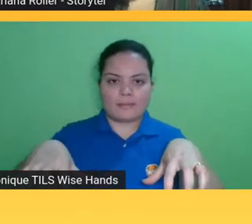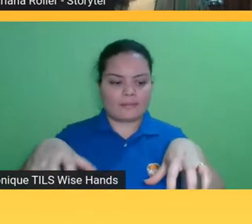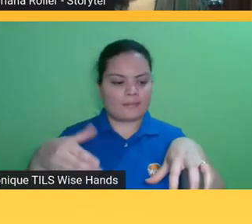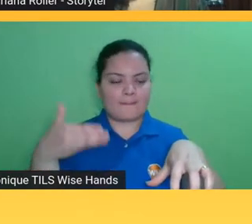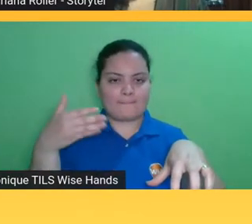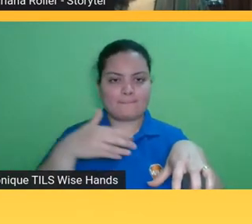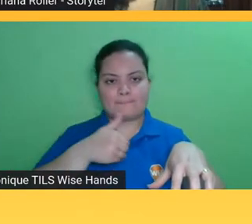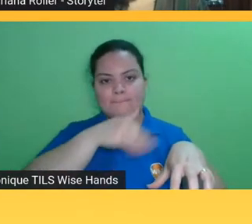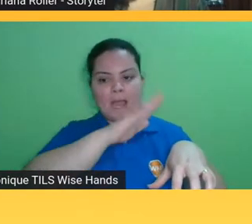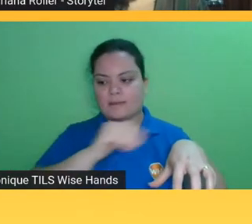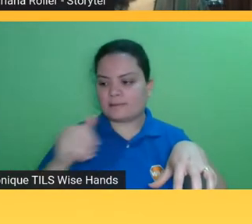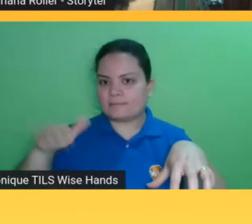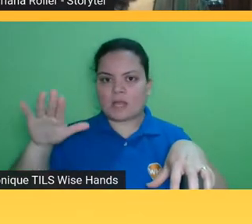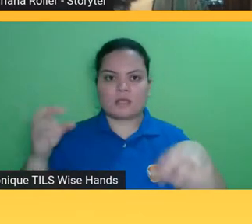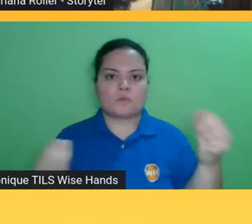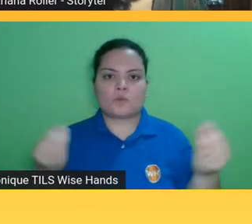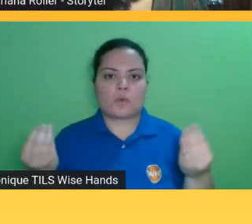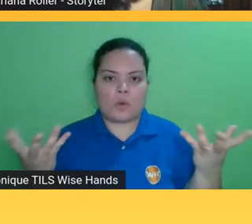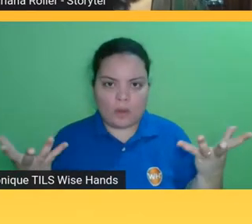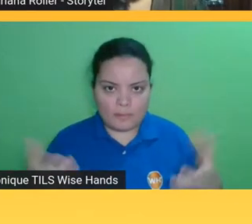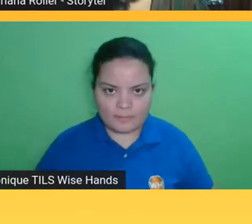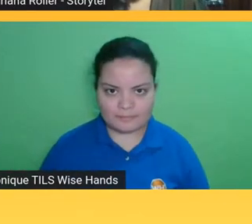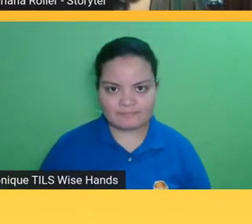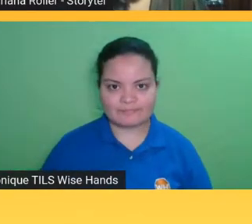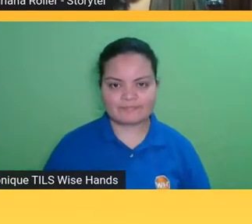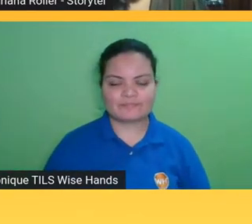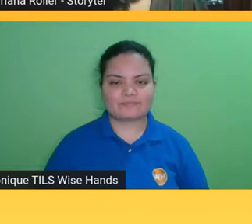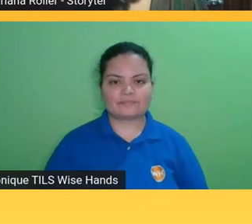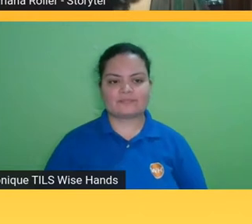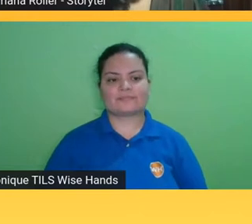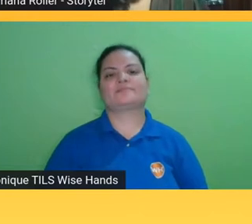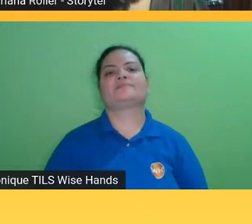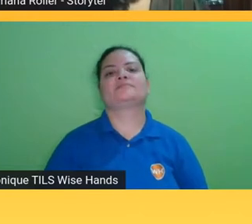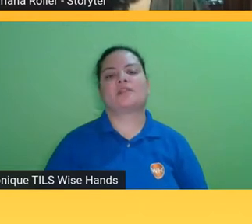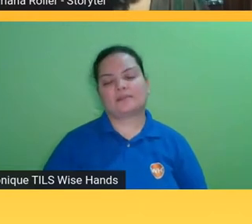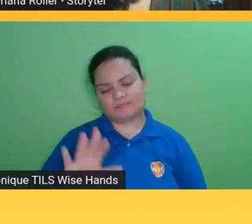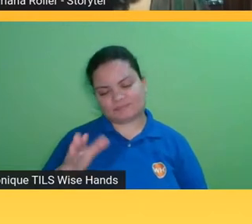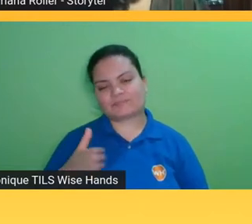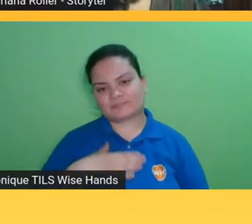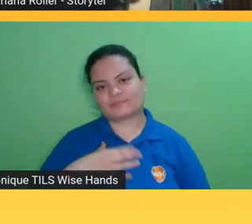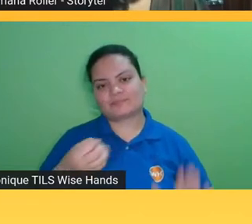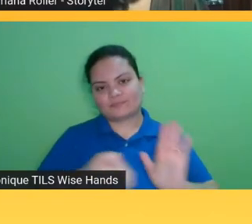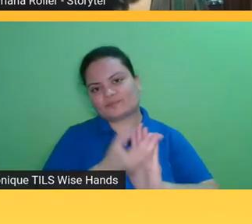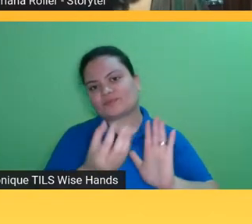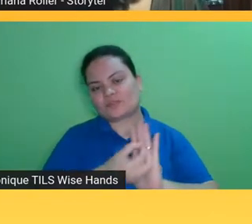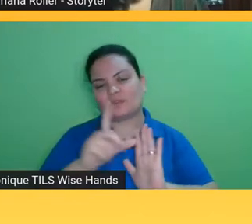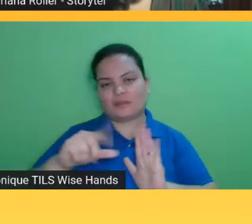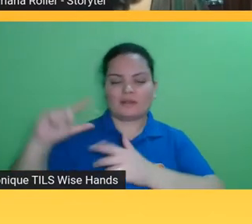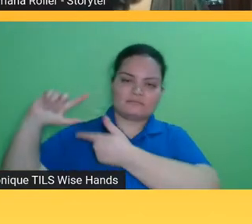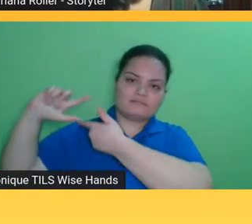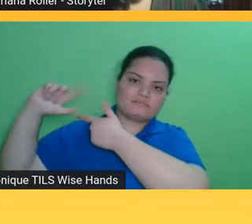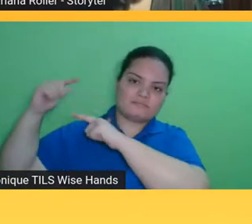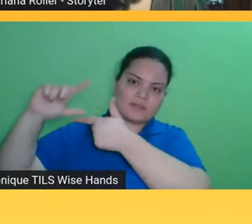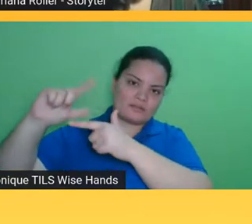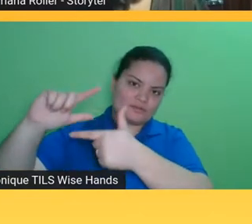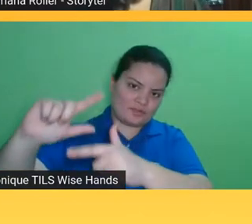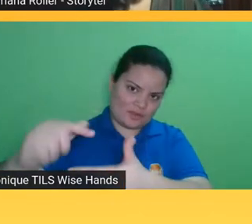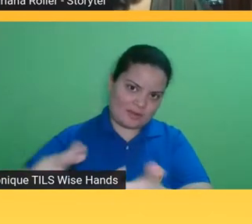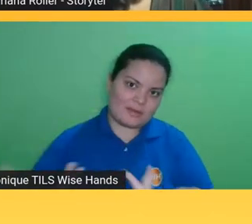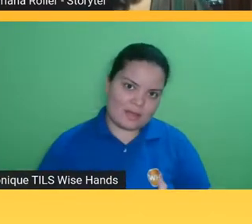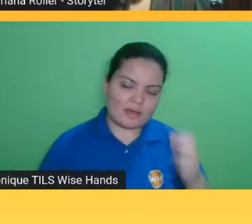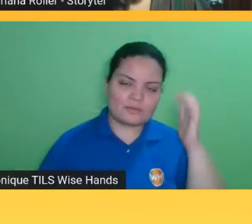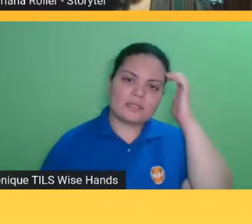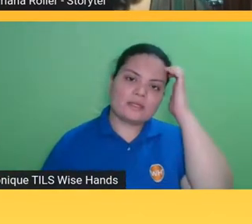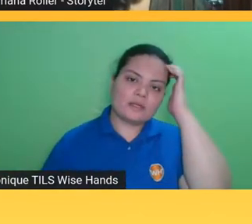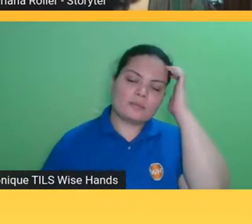é na companhia a gente está falando de uma editora tradicional né então por mais que a gente adquira os direitos ou tente adquirir